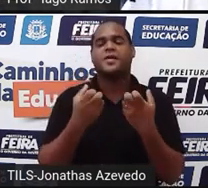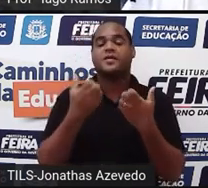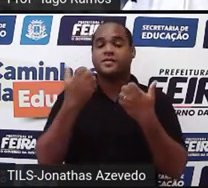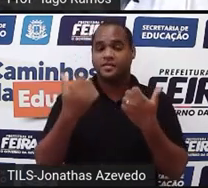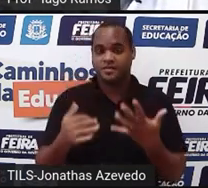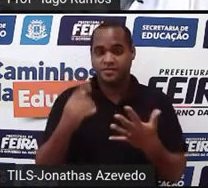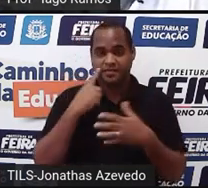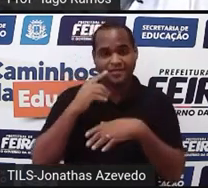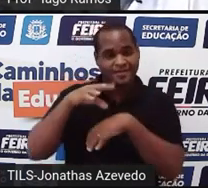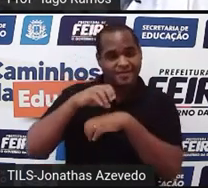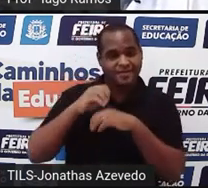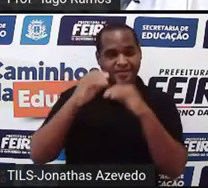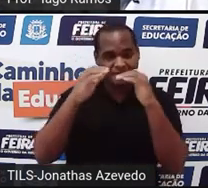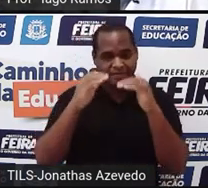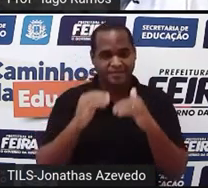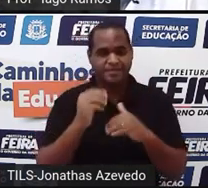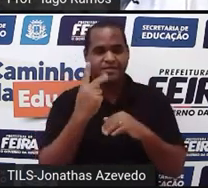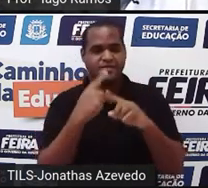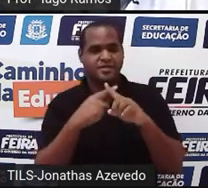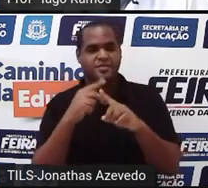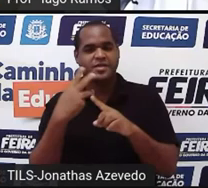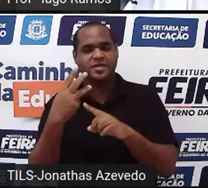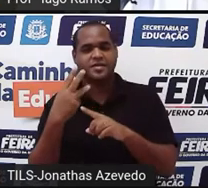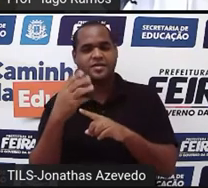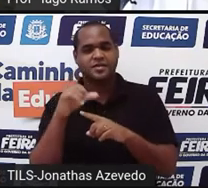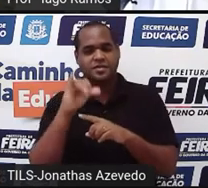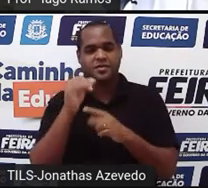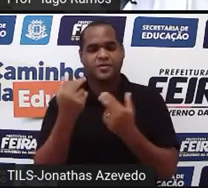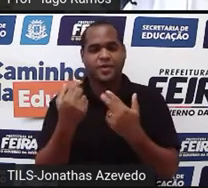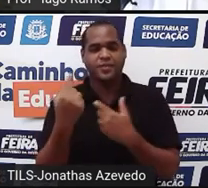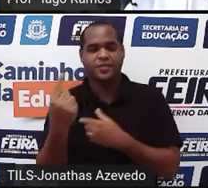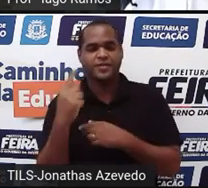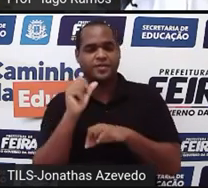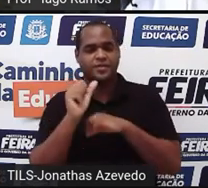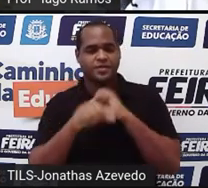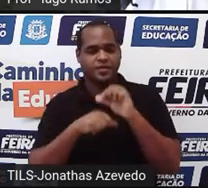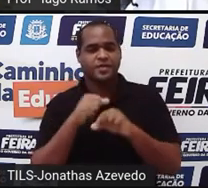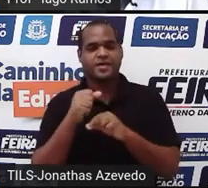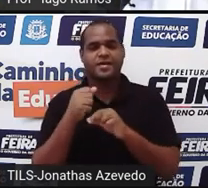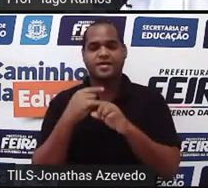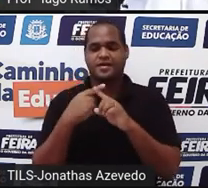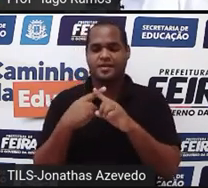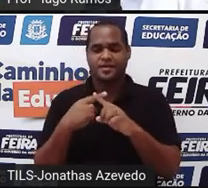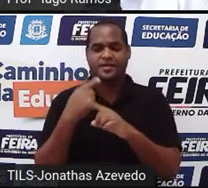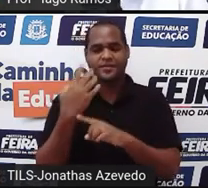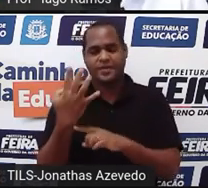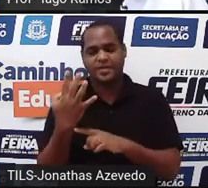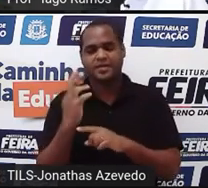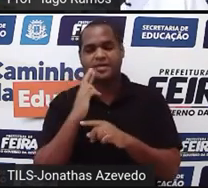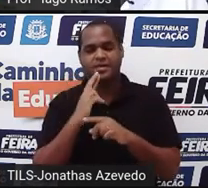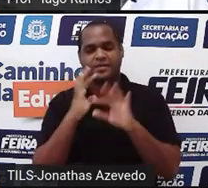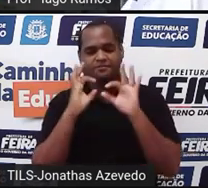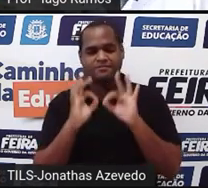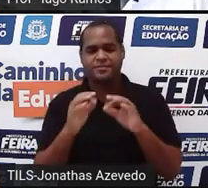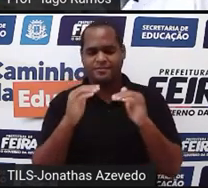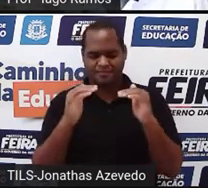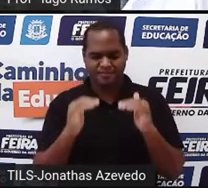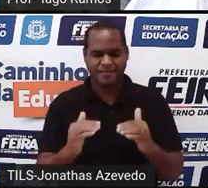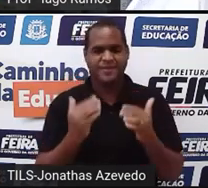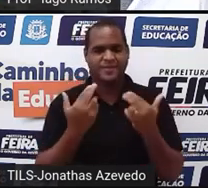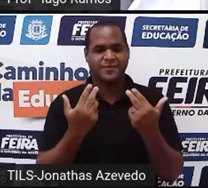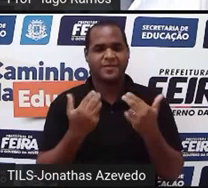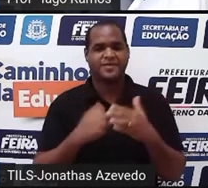equação de cima, 2x mais 3y igual a 1, e multiplicar tudo por 4, o resultado vai ser a equação de baixo.